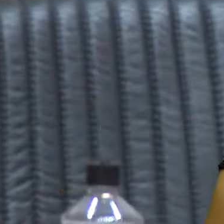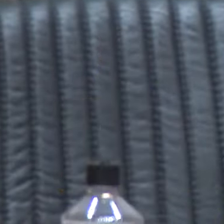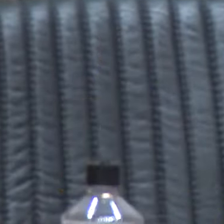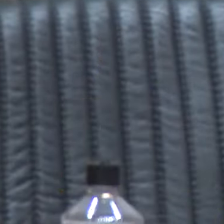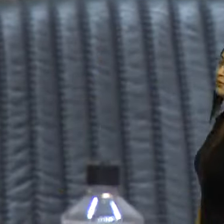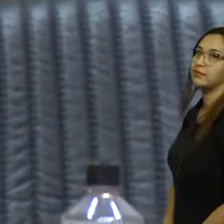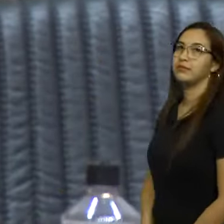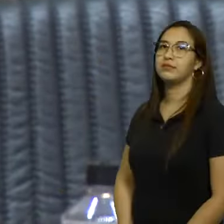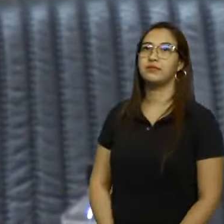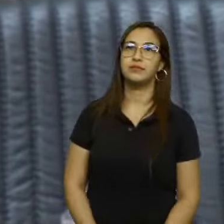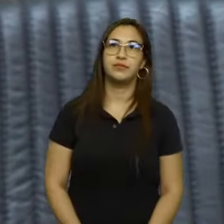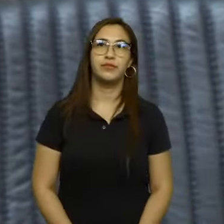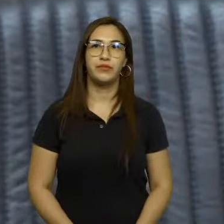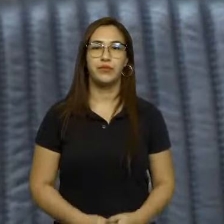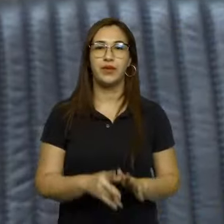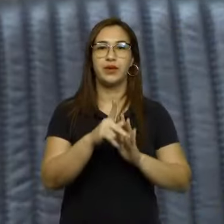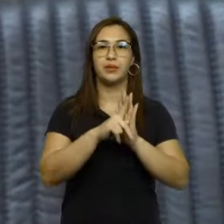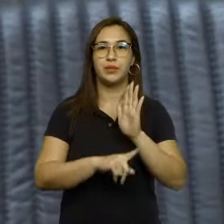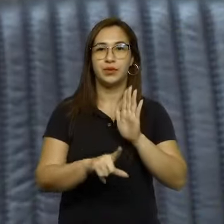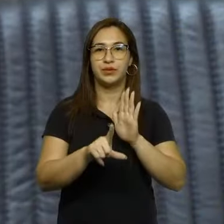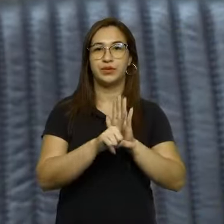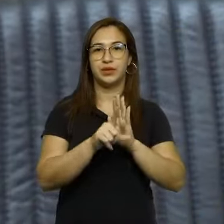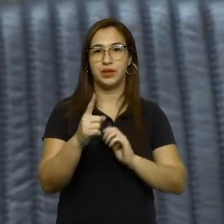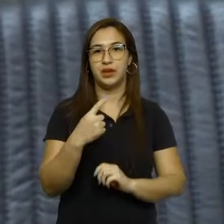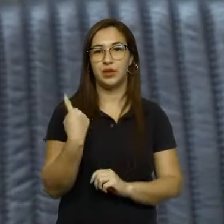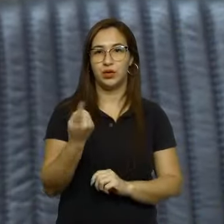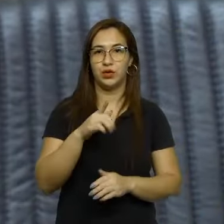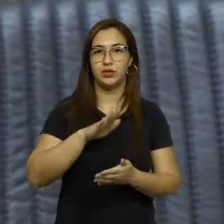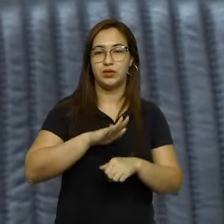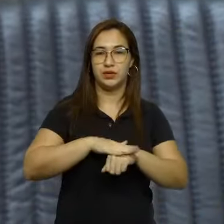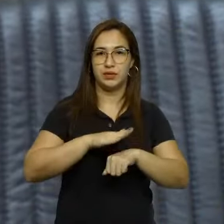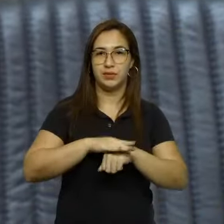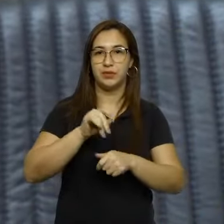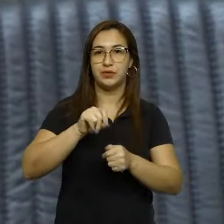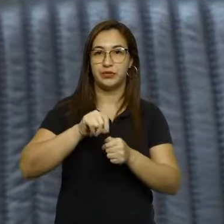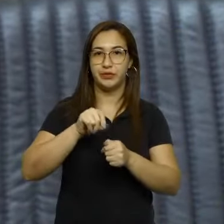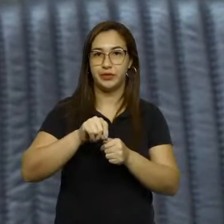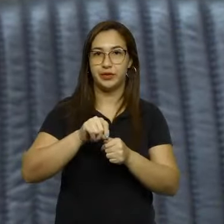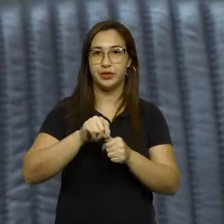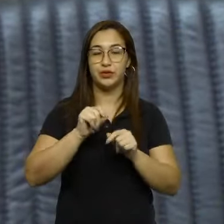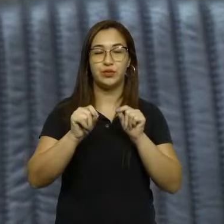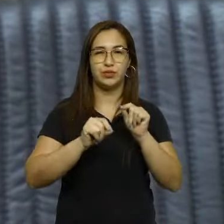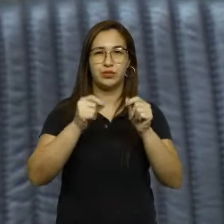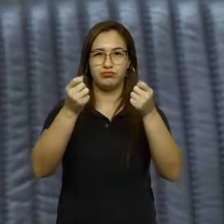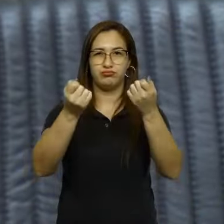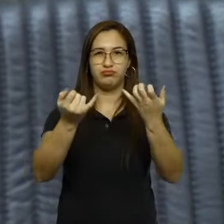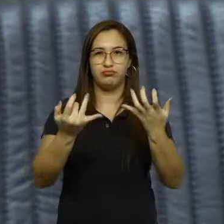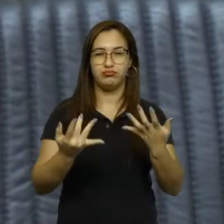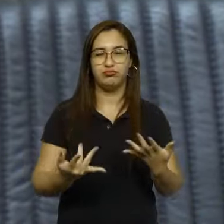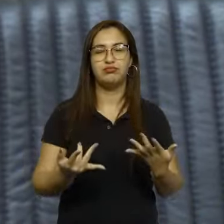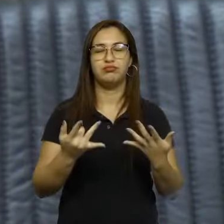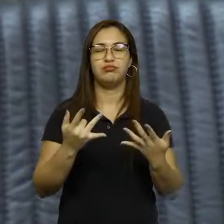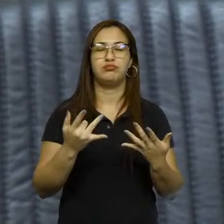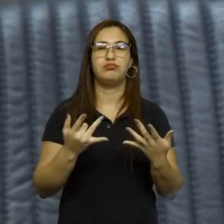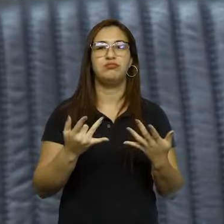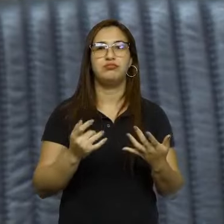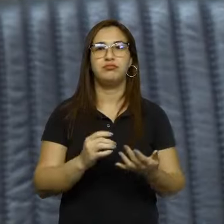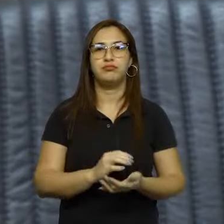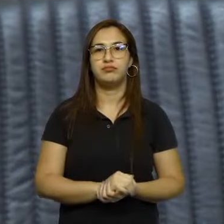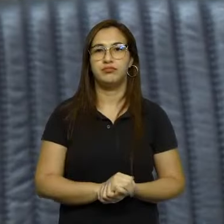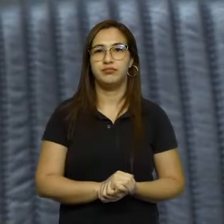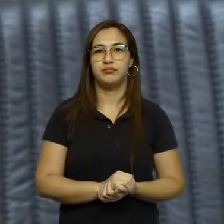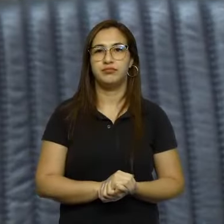um projeto de lei de nossa autoria, que dispõe sobre o